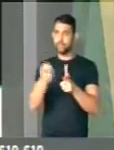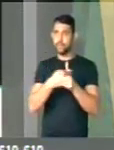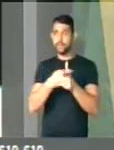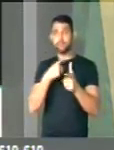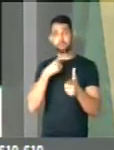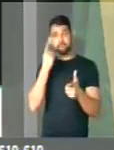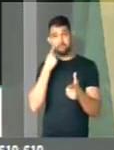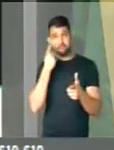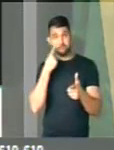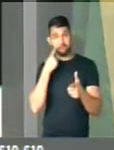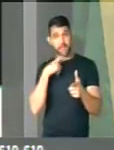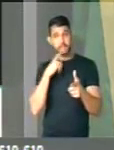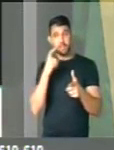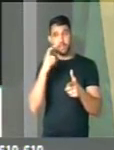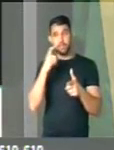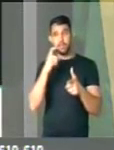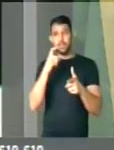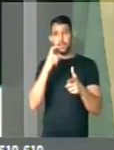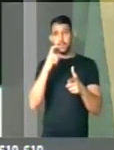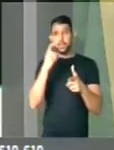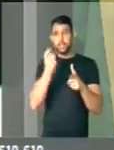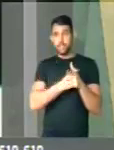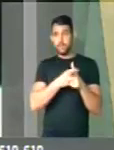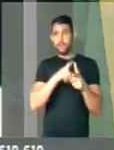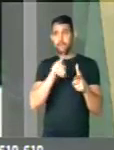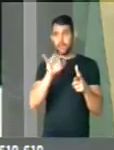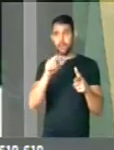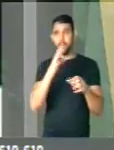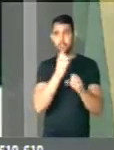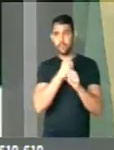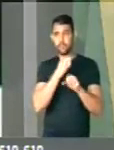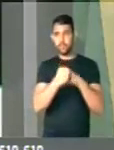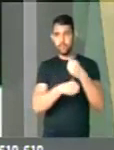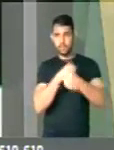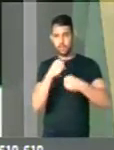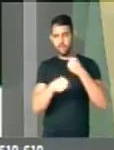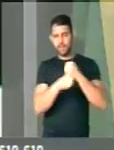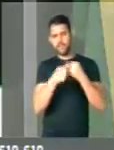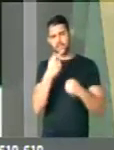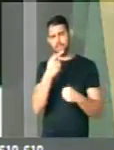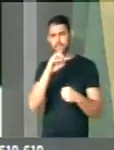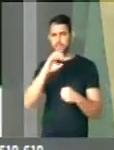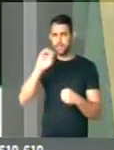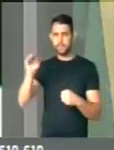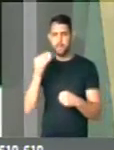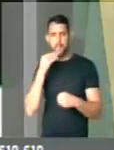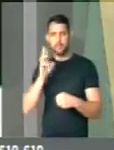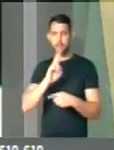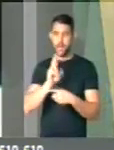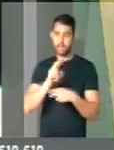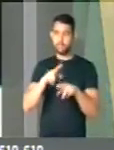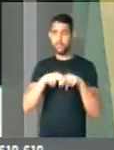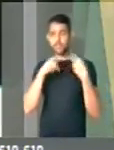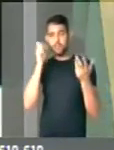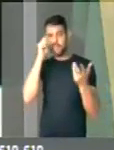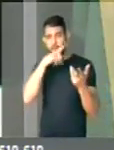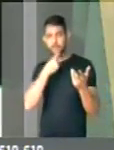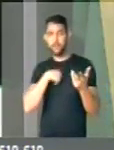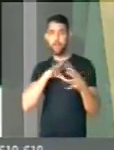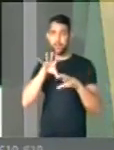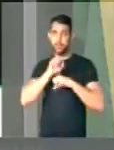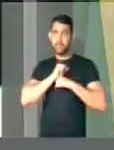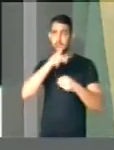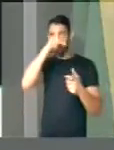perspectiva de déficit fiscal para a execução do orçamento do ano que vem da ordem de 700 milhões de reais. Portanto, um desafio